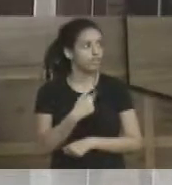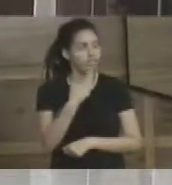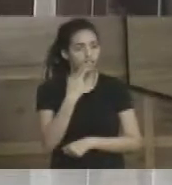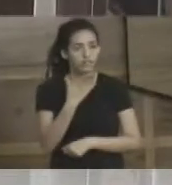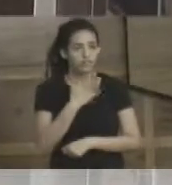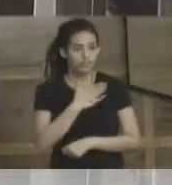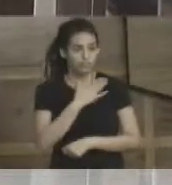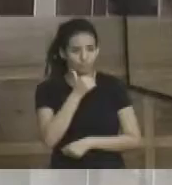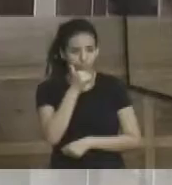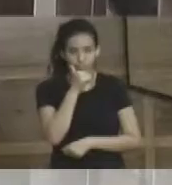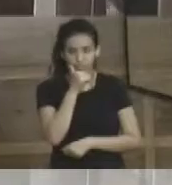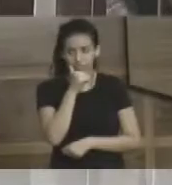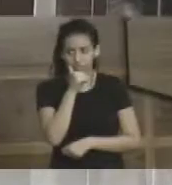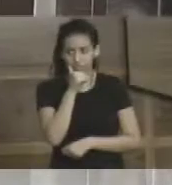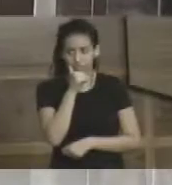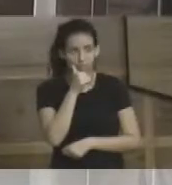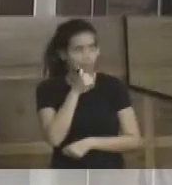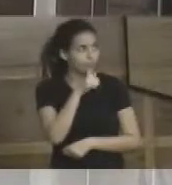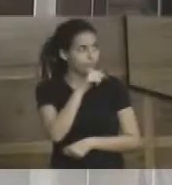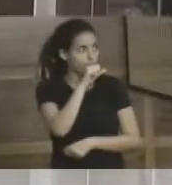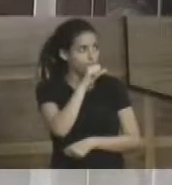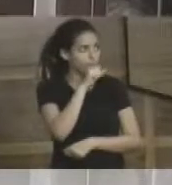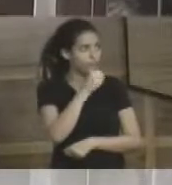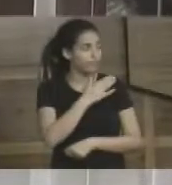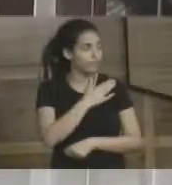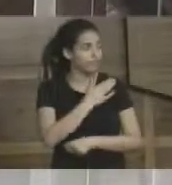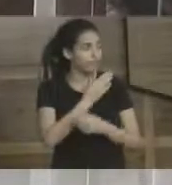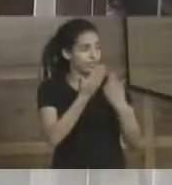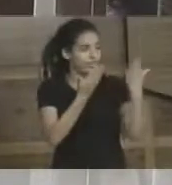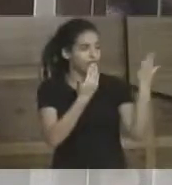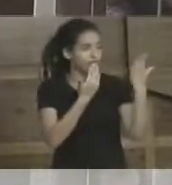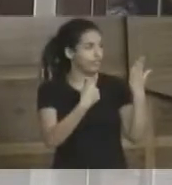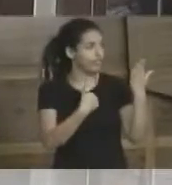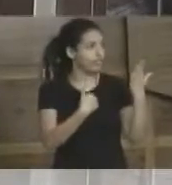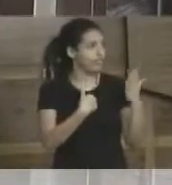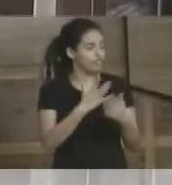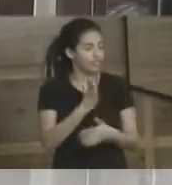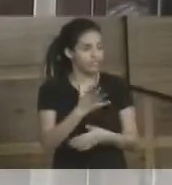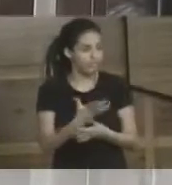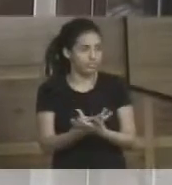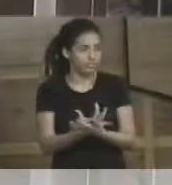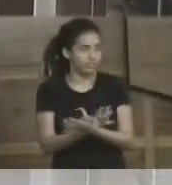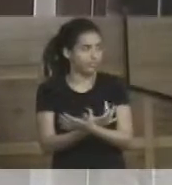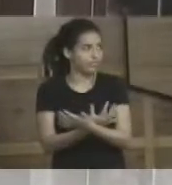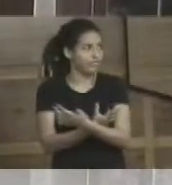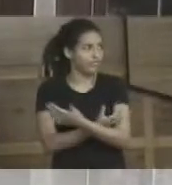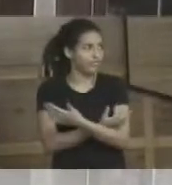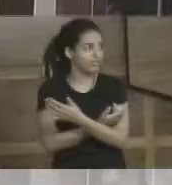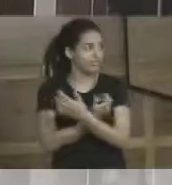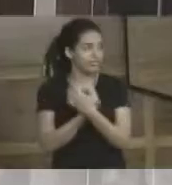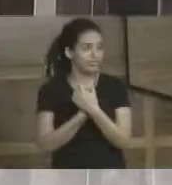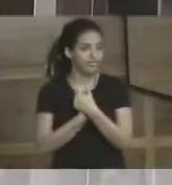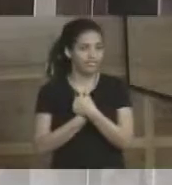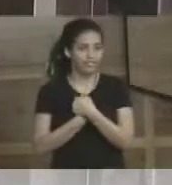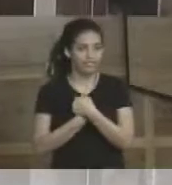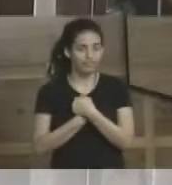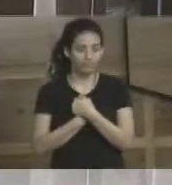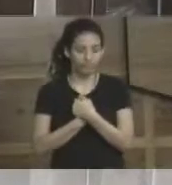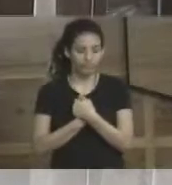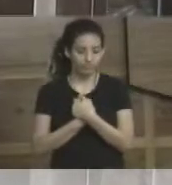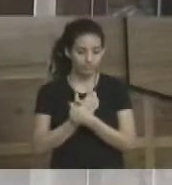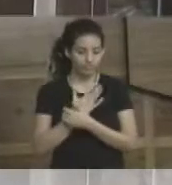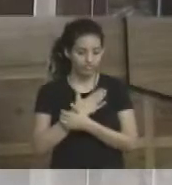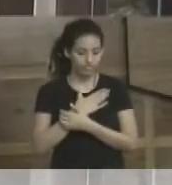é o meu espelho. Eu não gosto de falar muito da minha mãe, que a avó já dá uma trepidação, então, é melhor não falar sobre a mãe. Mas,